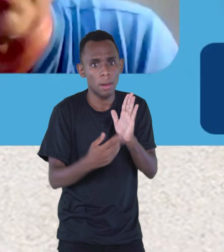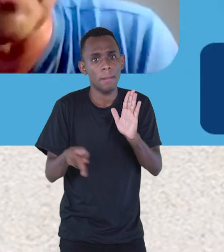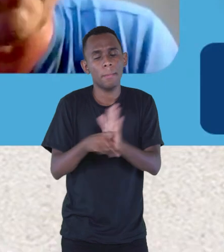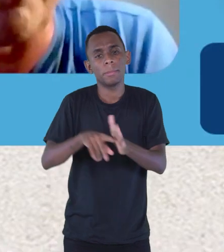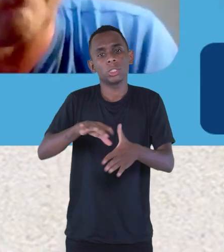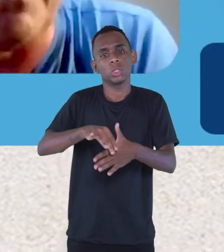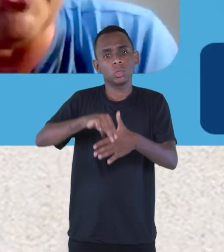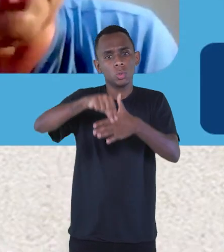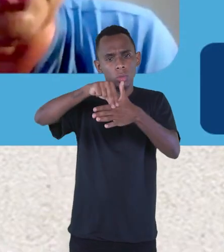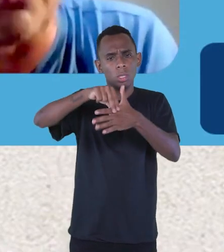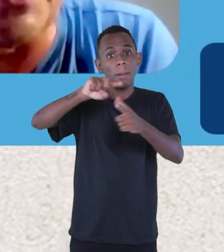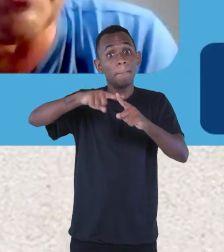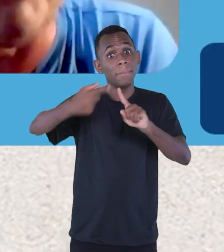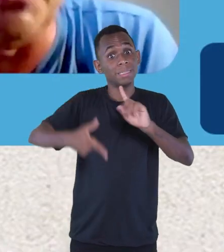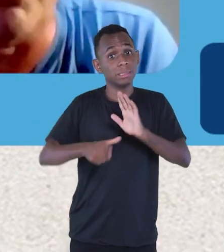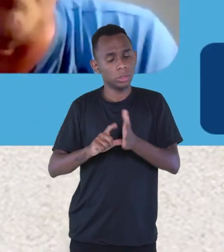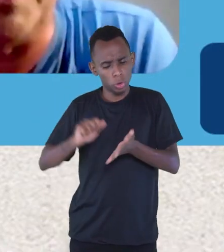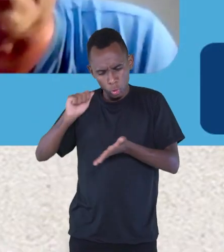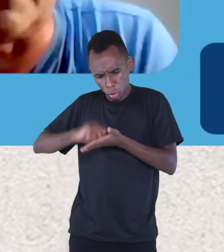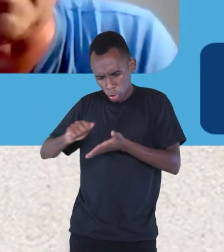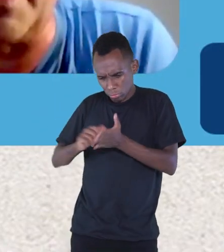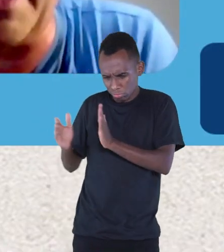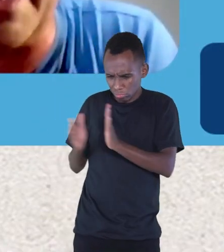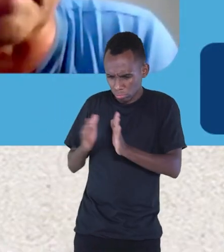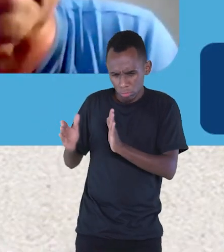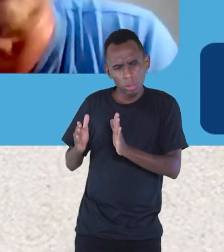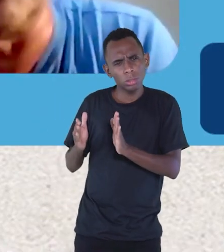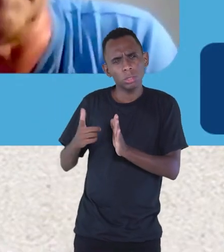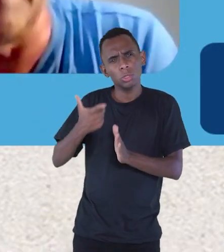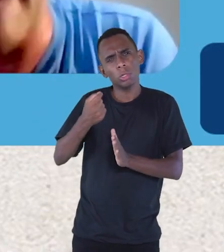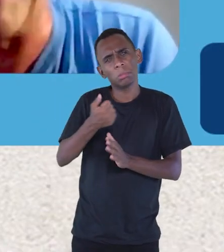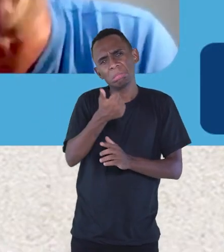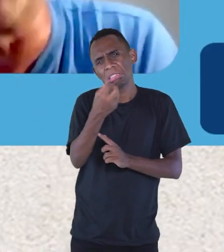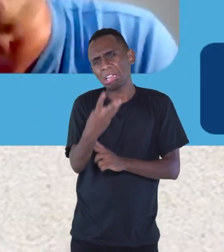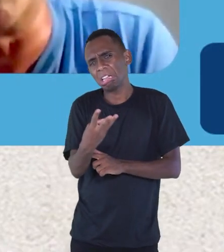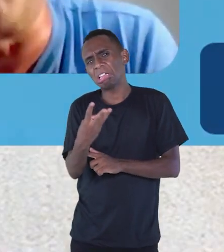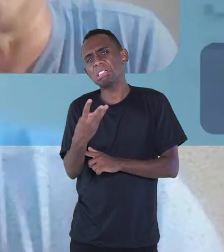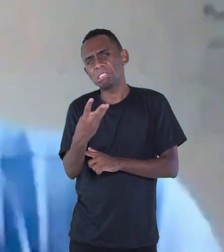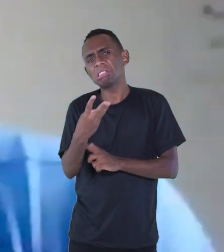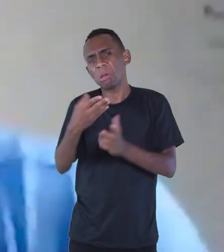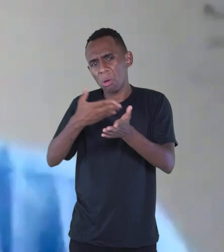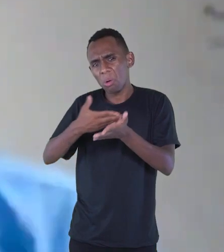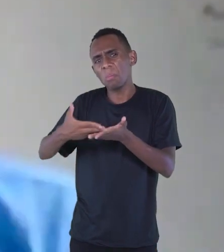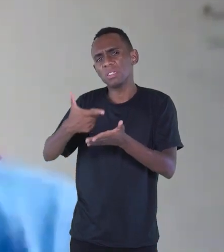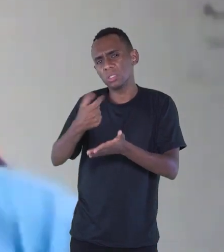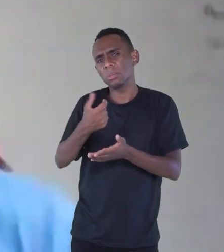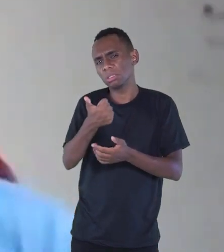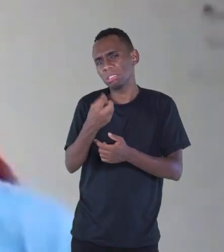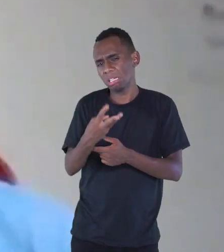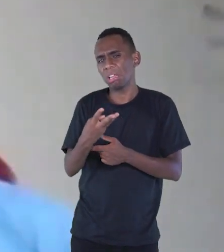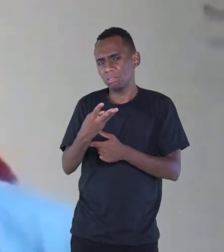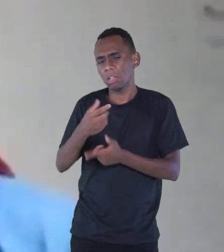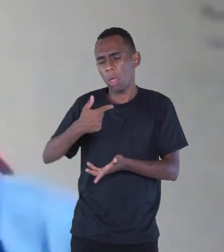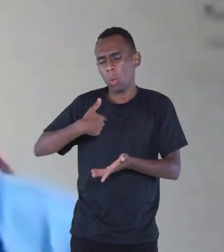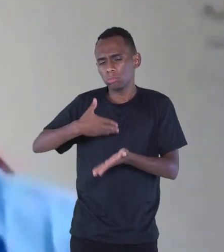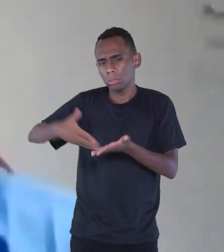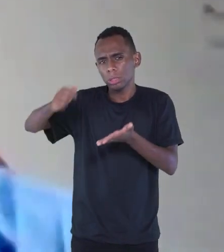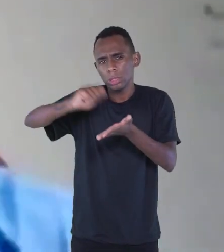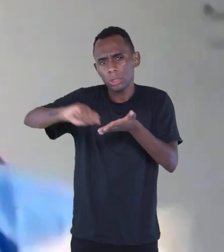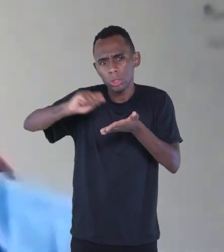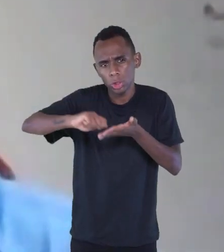escritos de 2013. A partir de 2013 é que eu vou começar a escrever